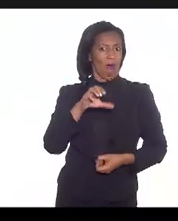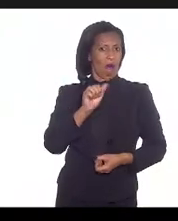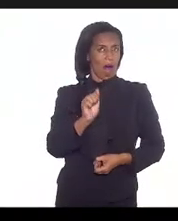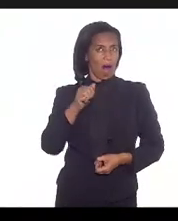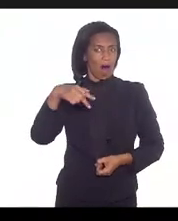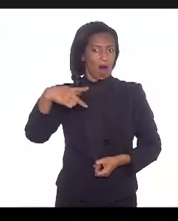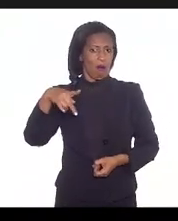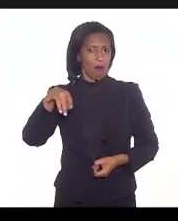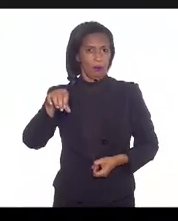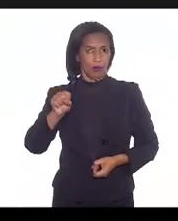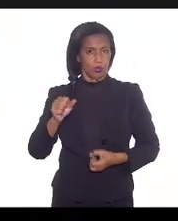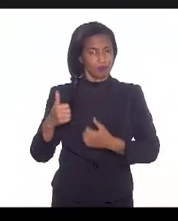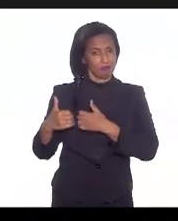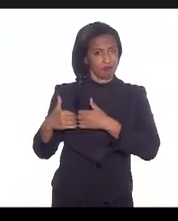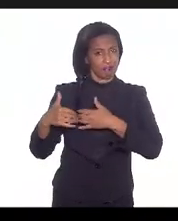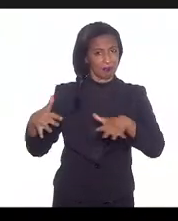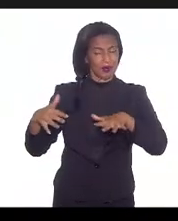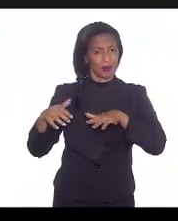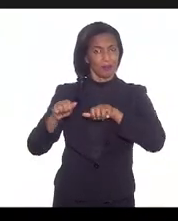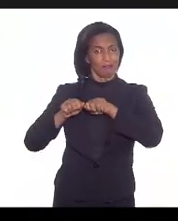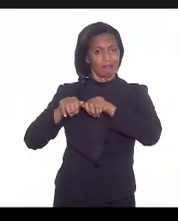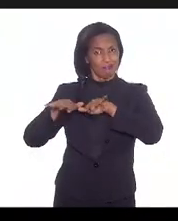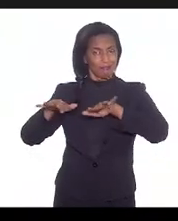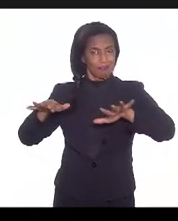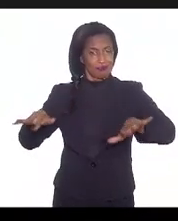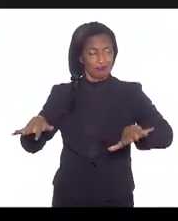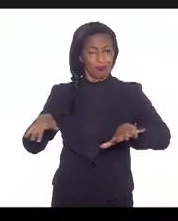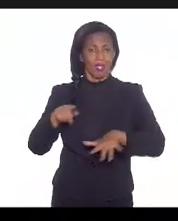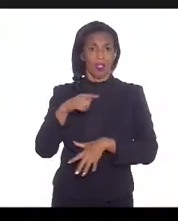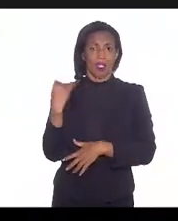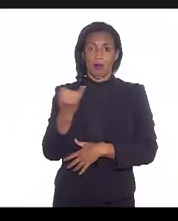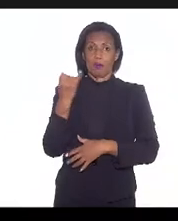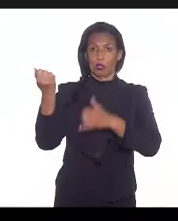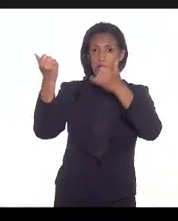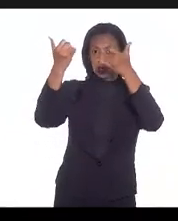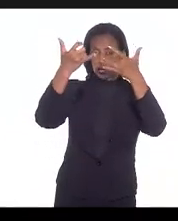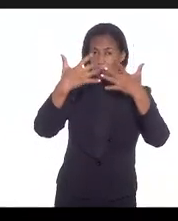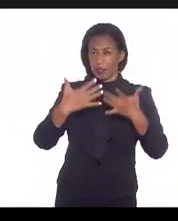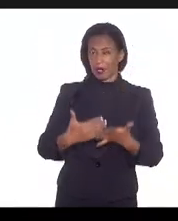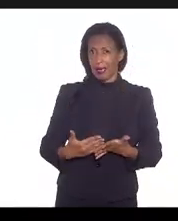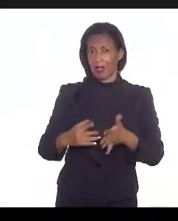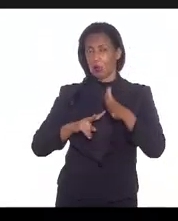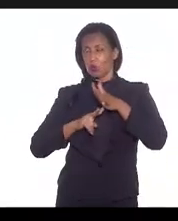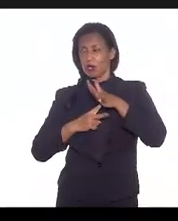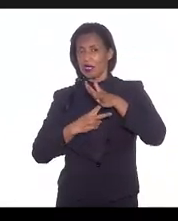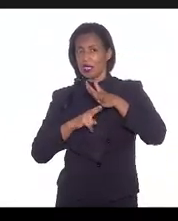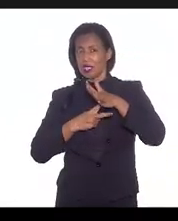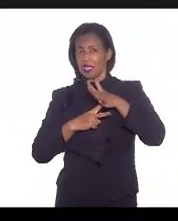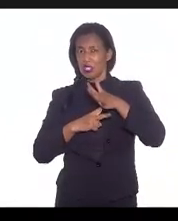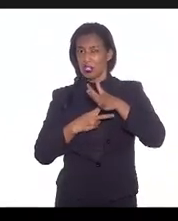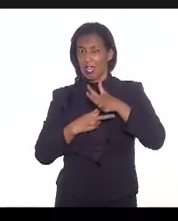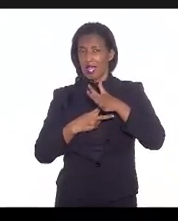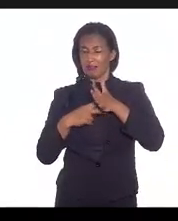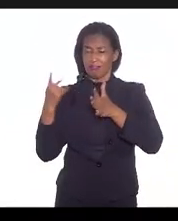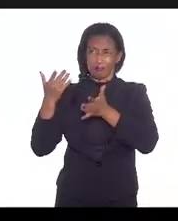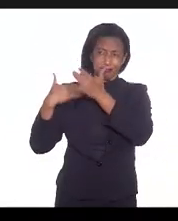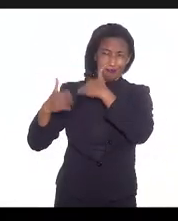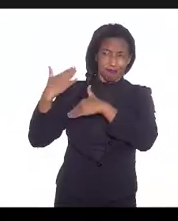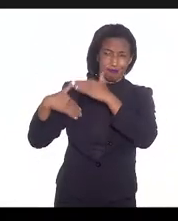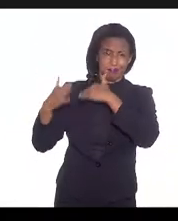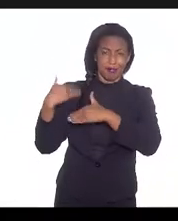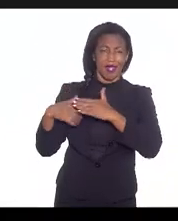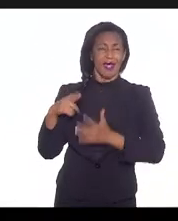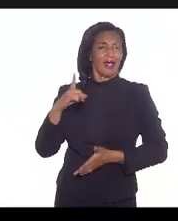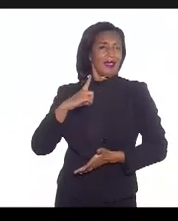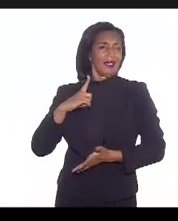a gente explicar que, desde o início, quer dizer, o sindicato vem tentando adotar todas